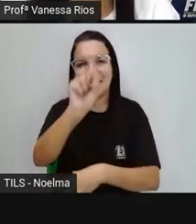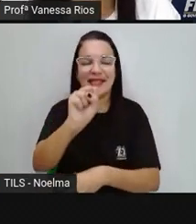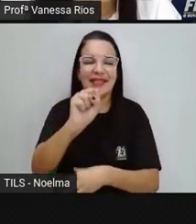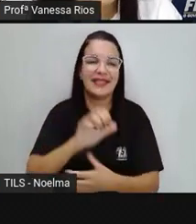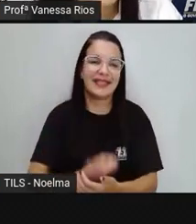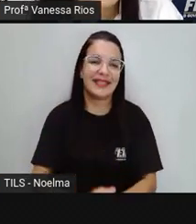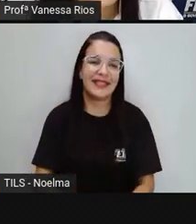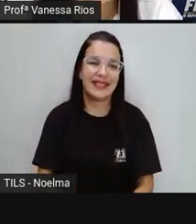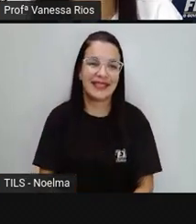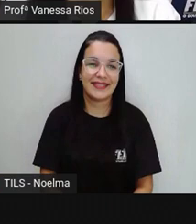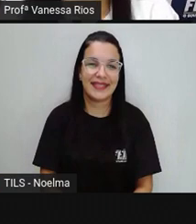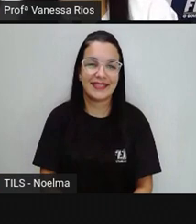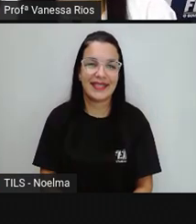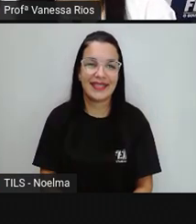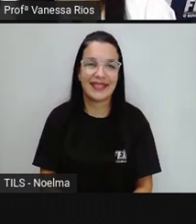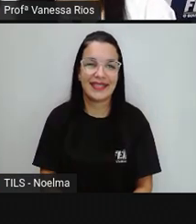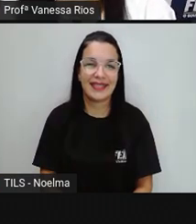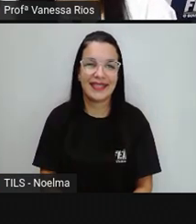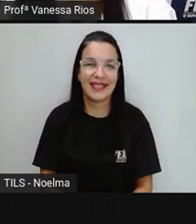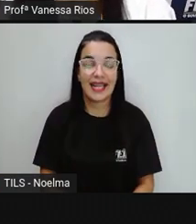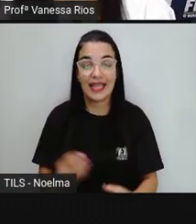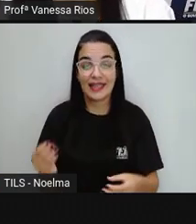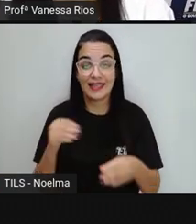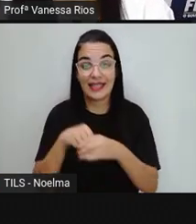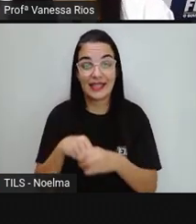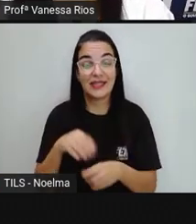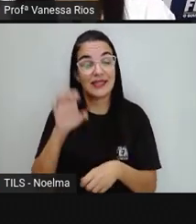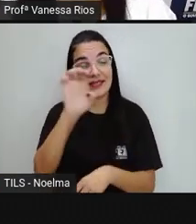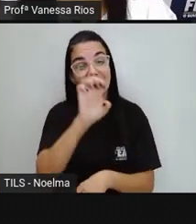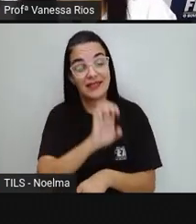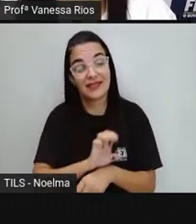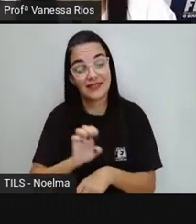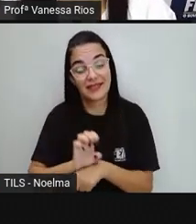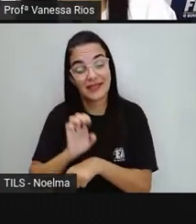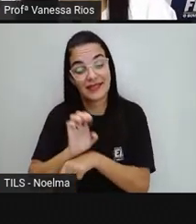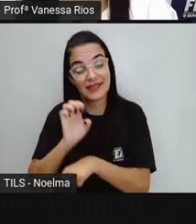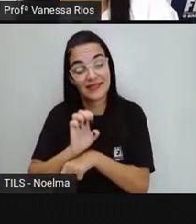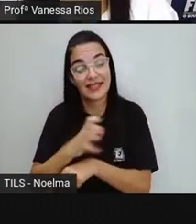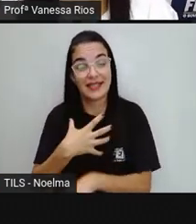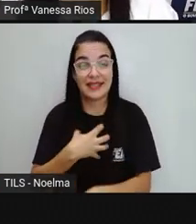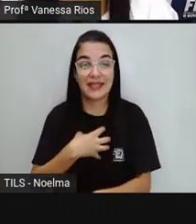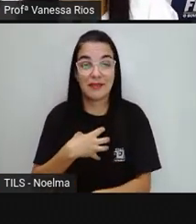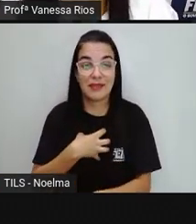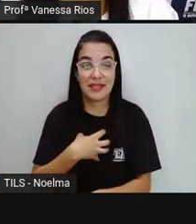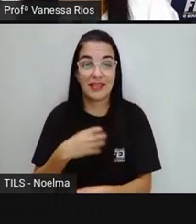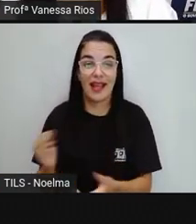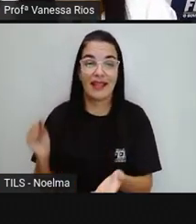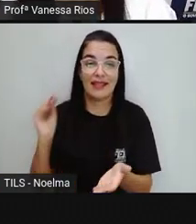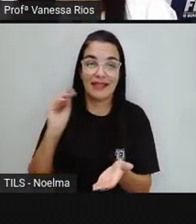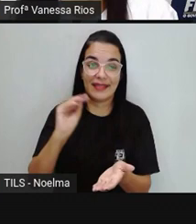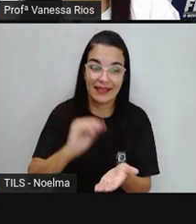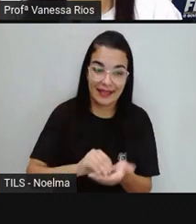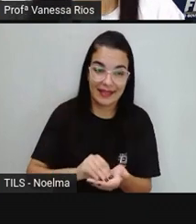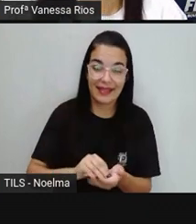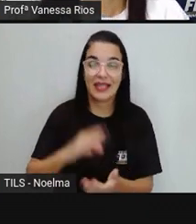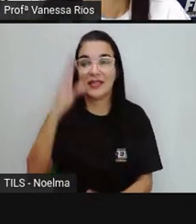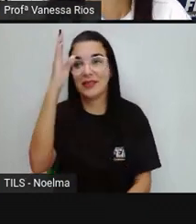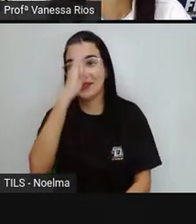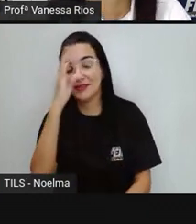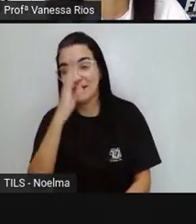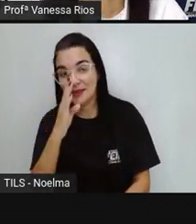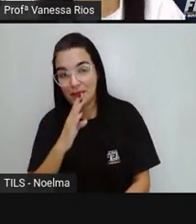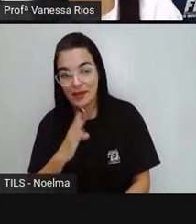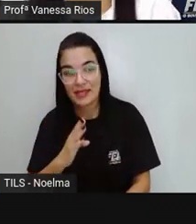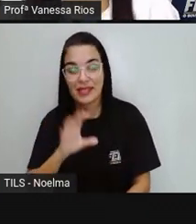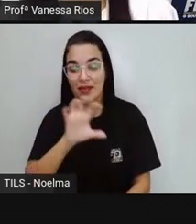Feira de Santana dentro aí do espaço territorial que ela ocupa na Bahia, né, na